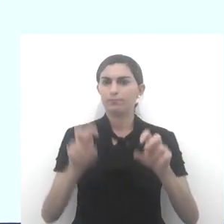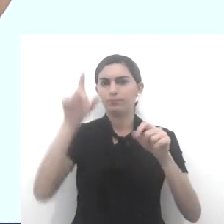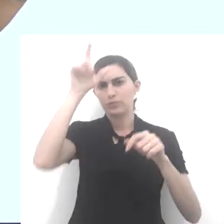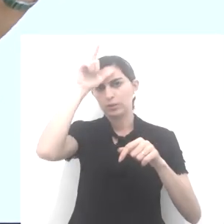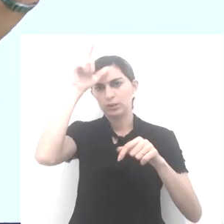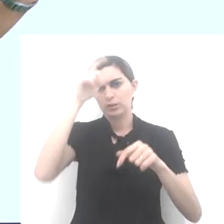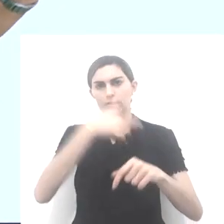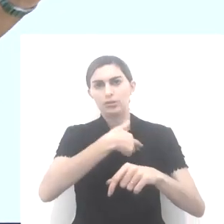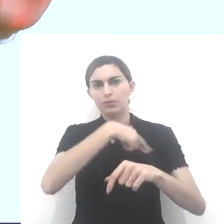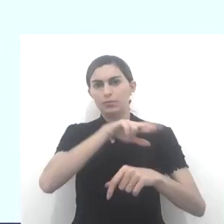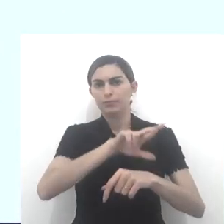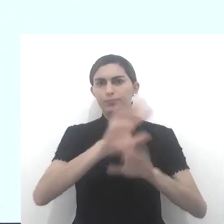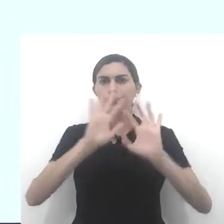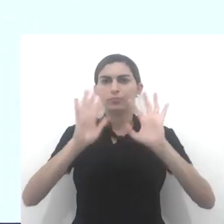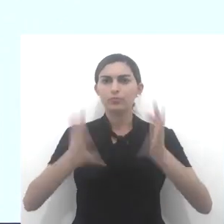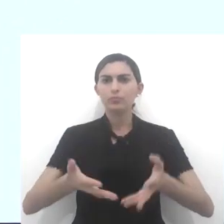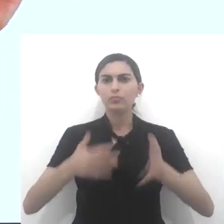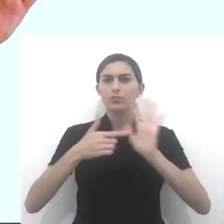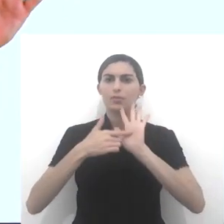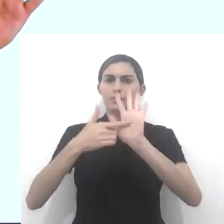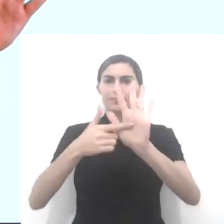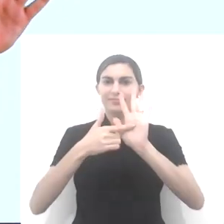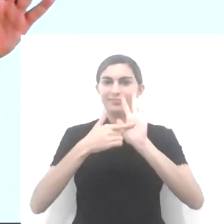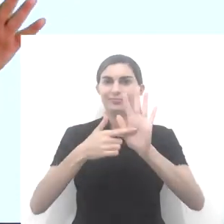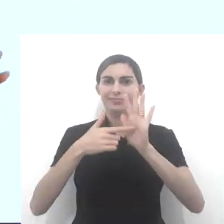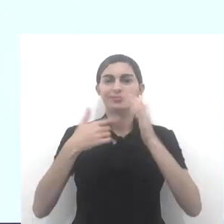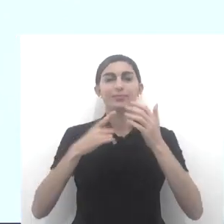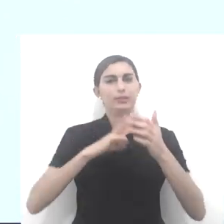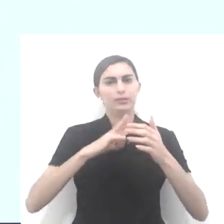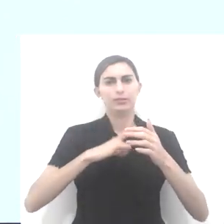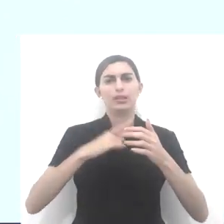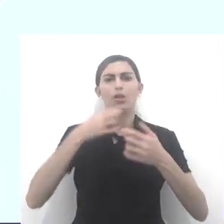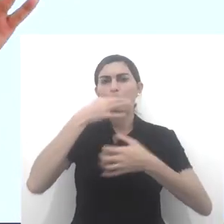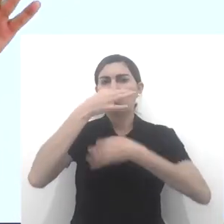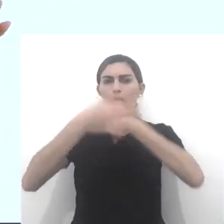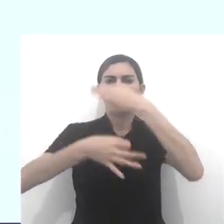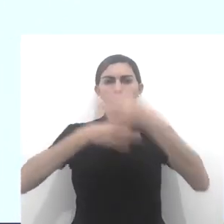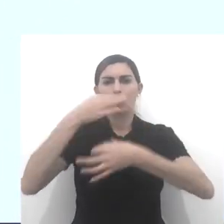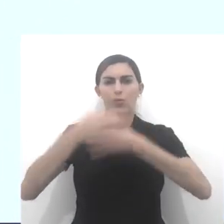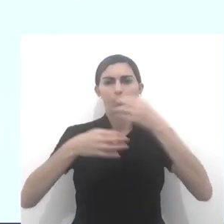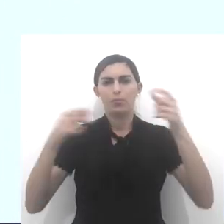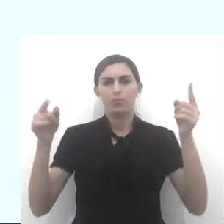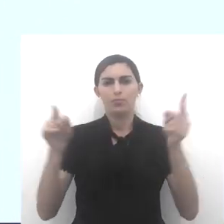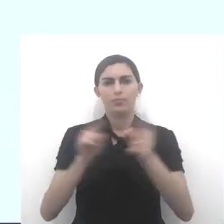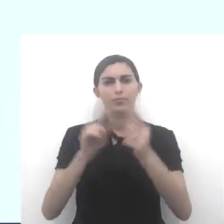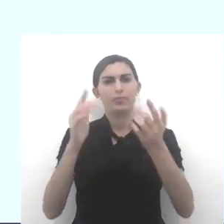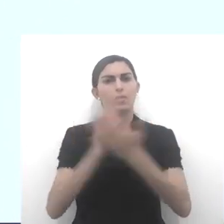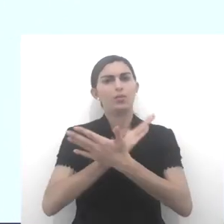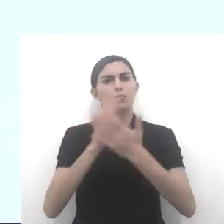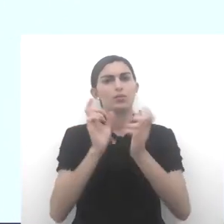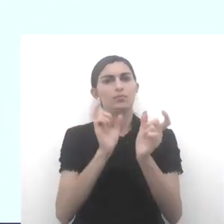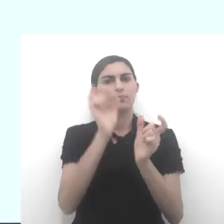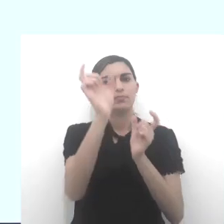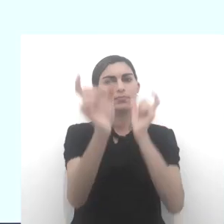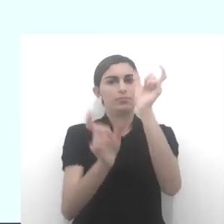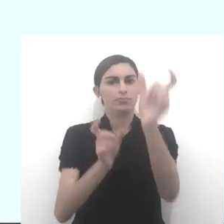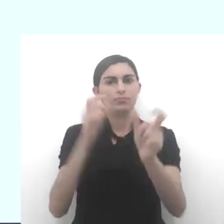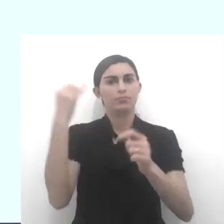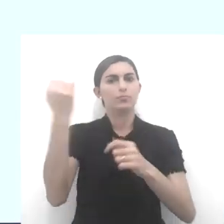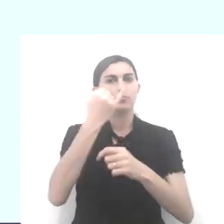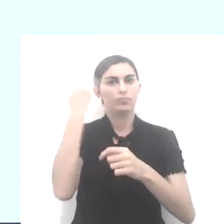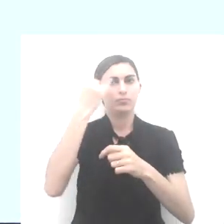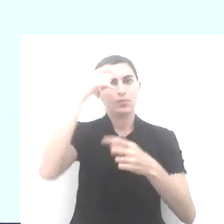líderes religiosos, já na apresentação, nesse comentário breve, algumas palavras foram